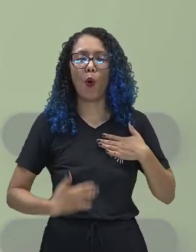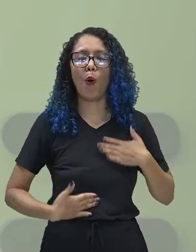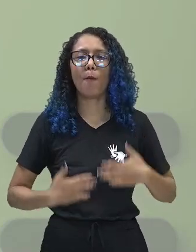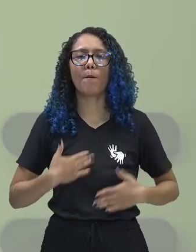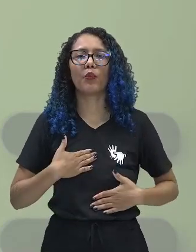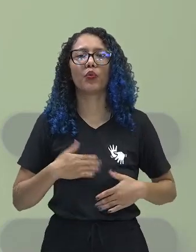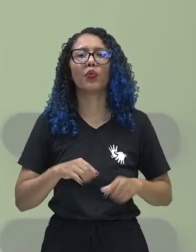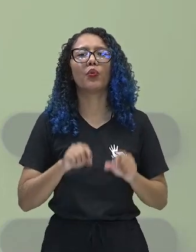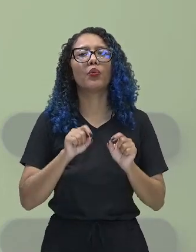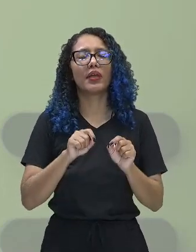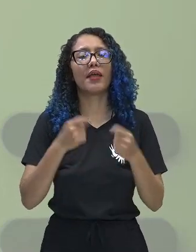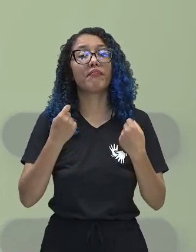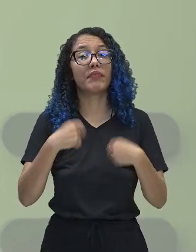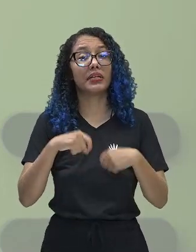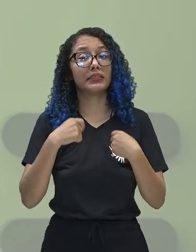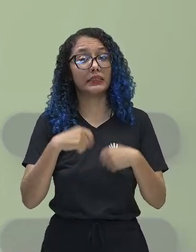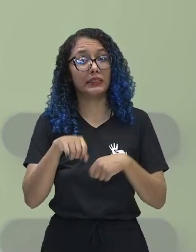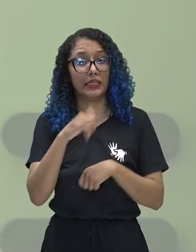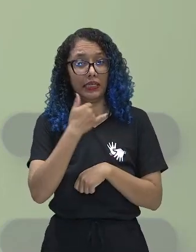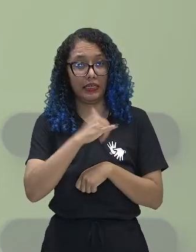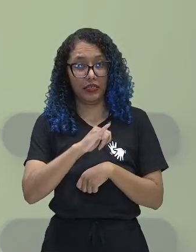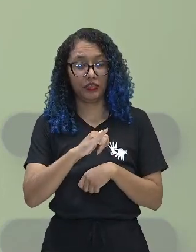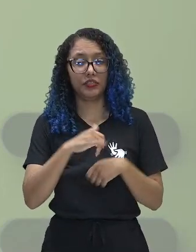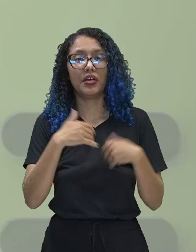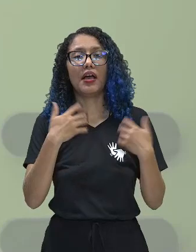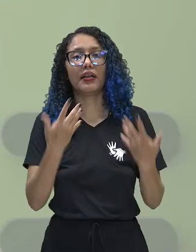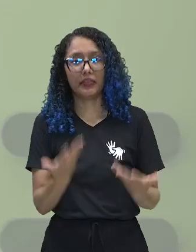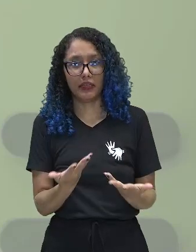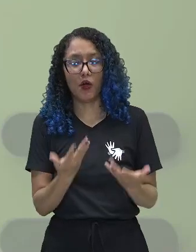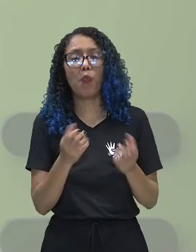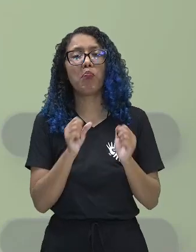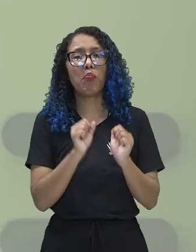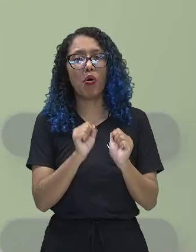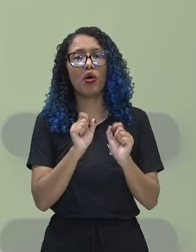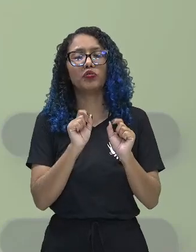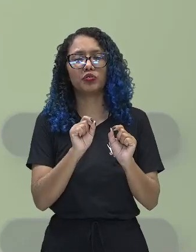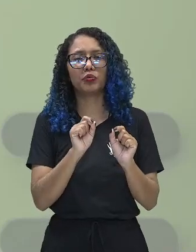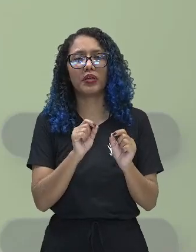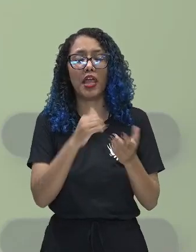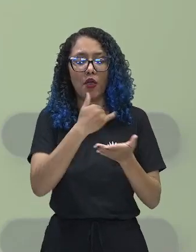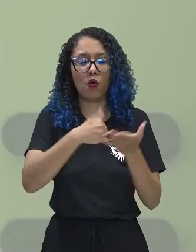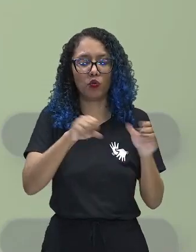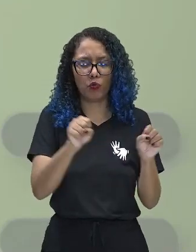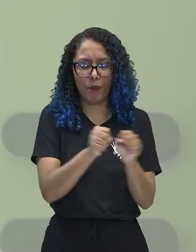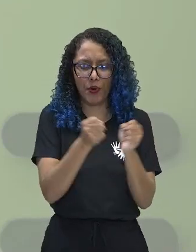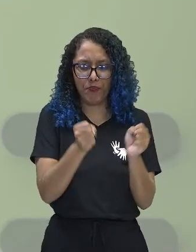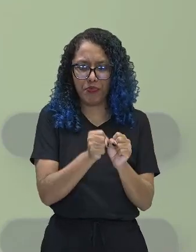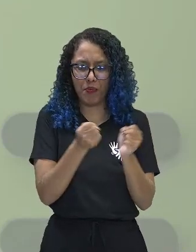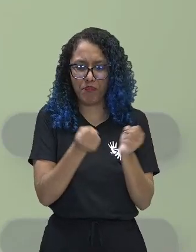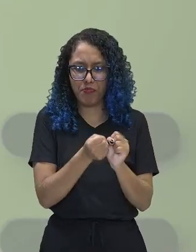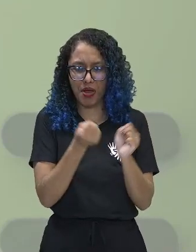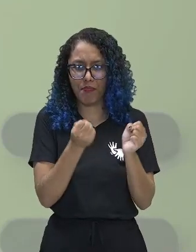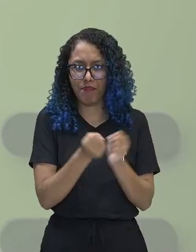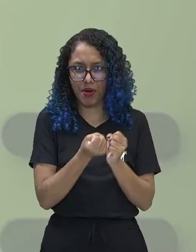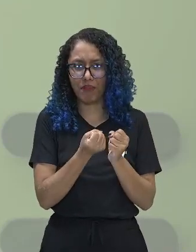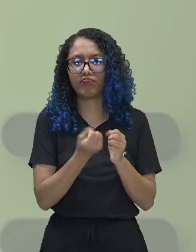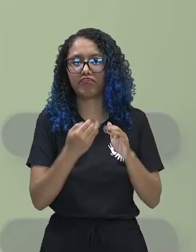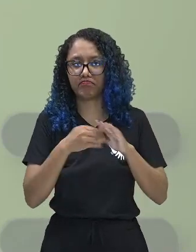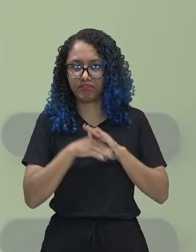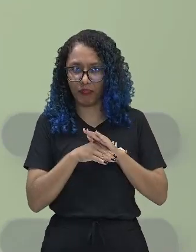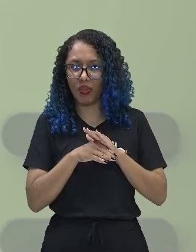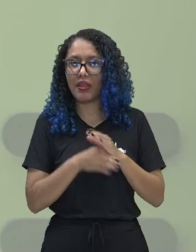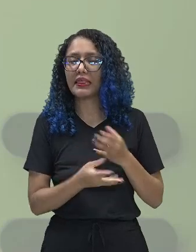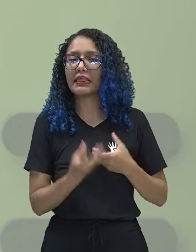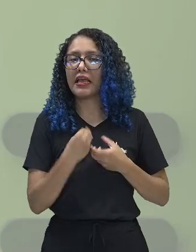requerer energia em segundo plano, adquirindo pela quebra da gordura que é armazenada em forma de